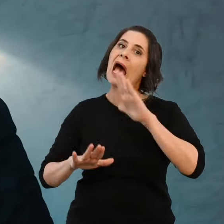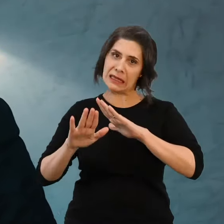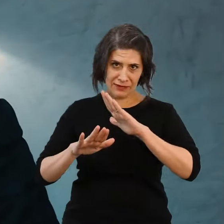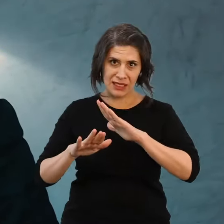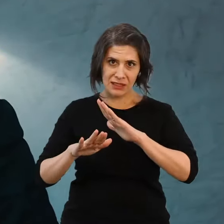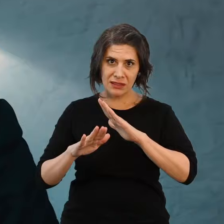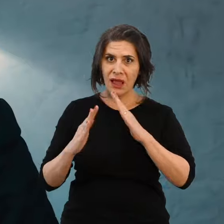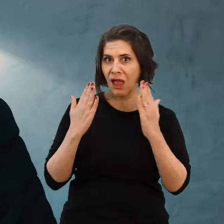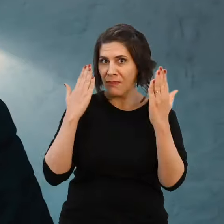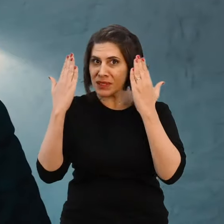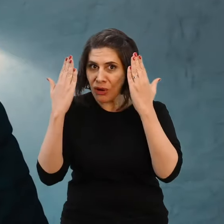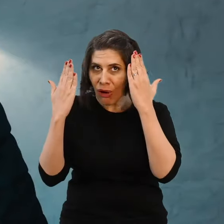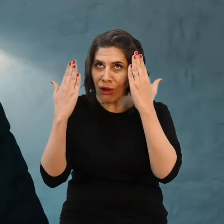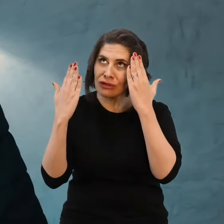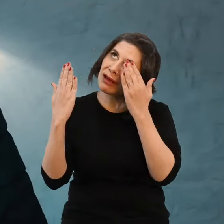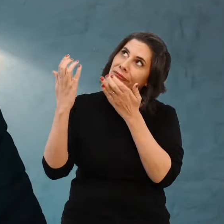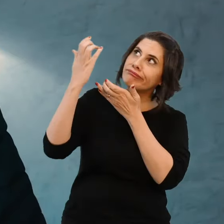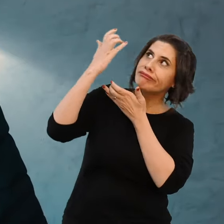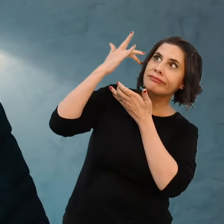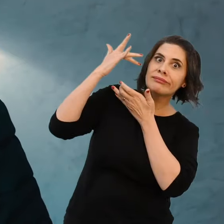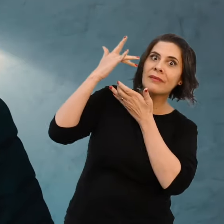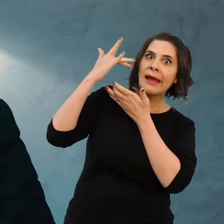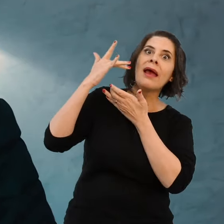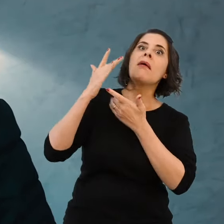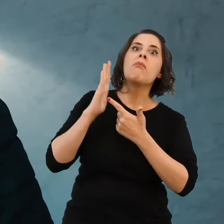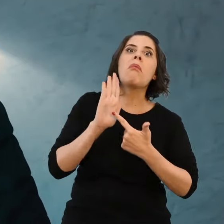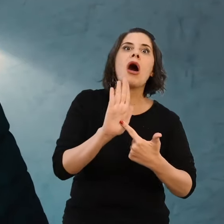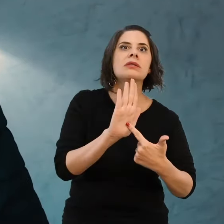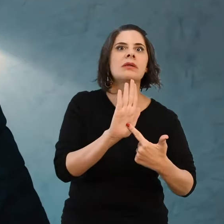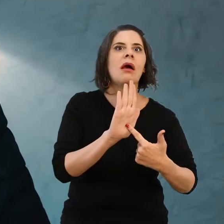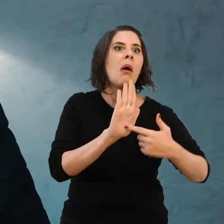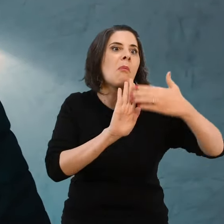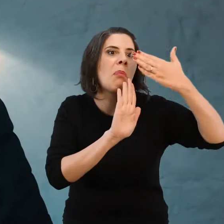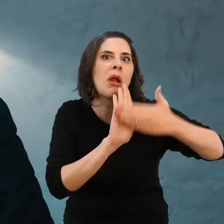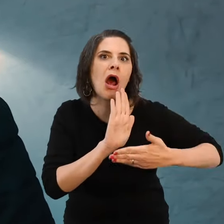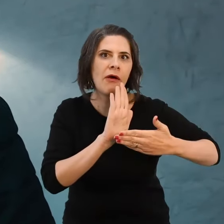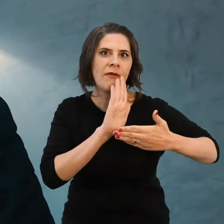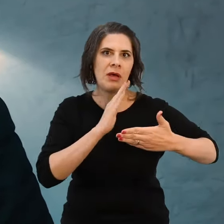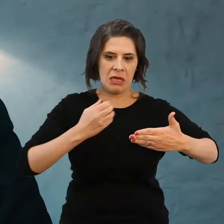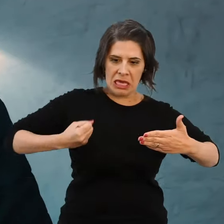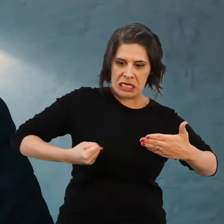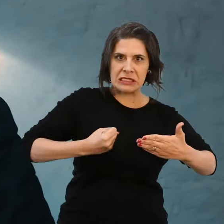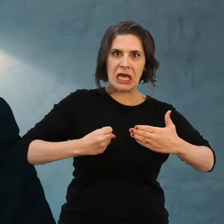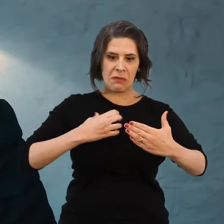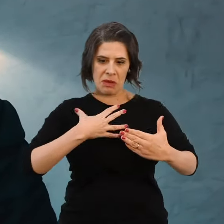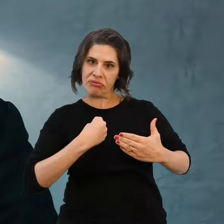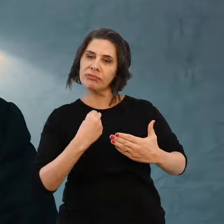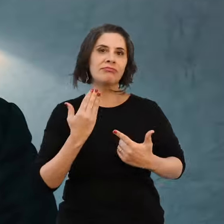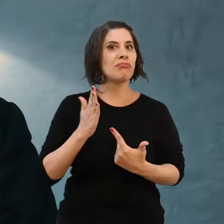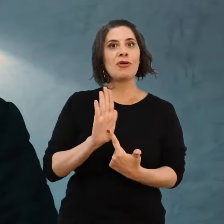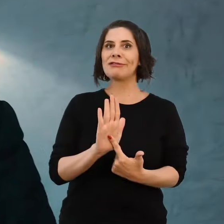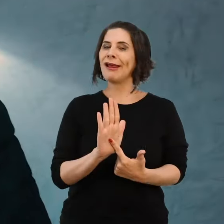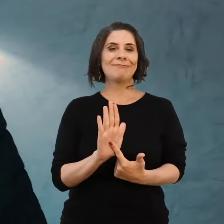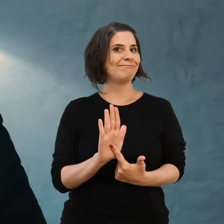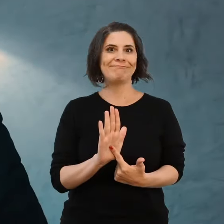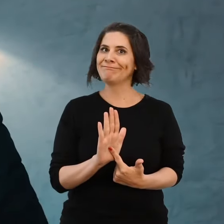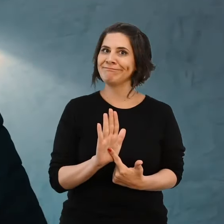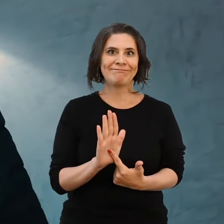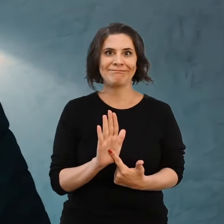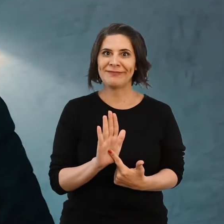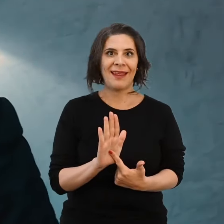dentro e que muitas delas não aparecem nos resultados dos exames. Difícil nomear e às vezes difícil de explicar.